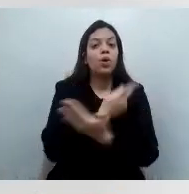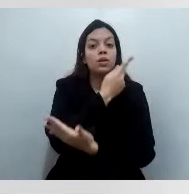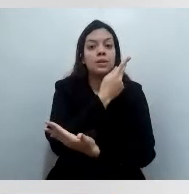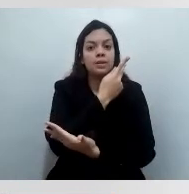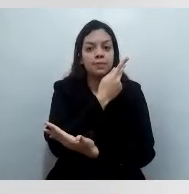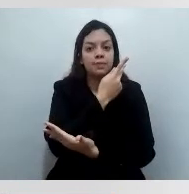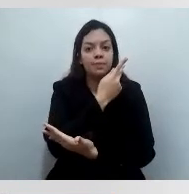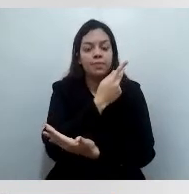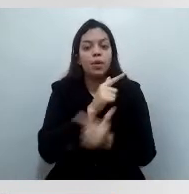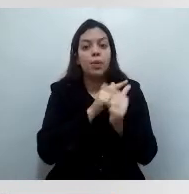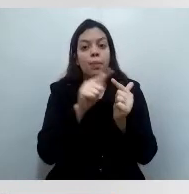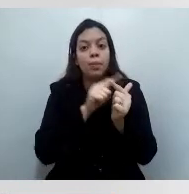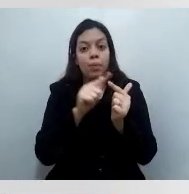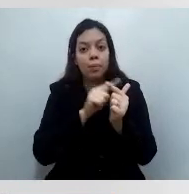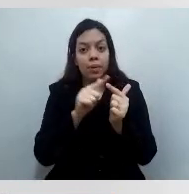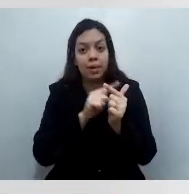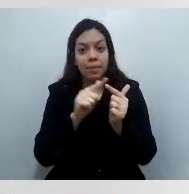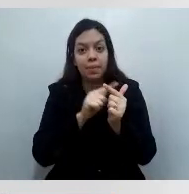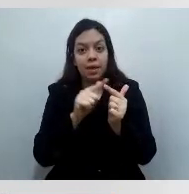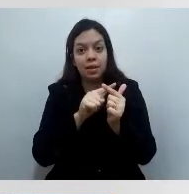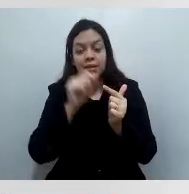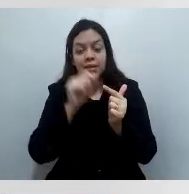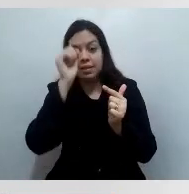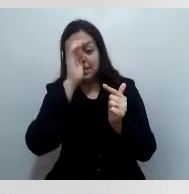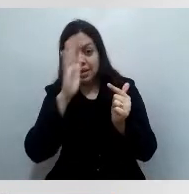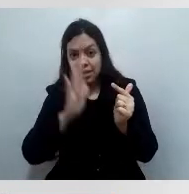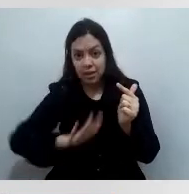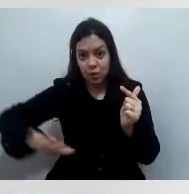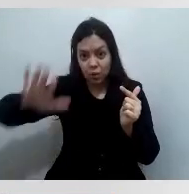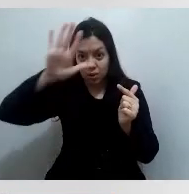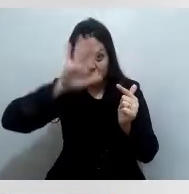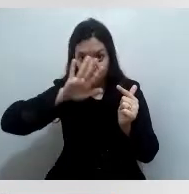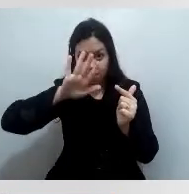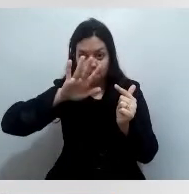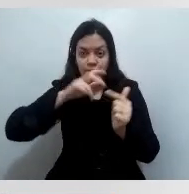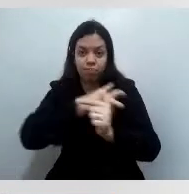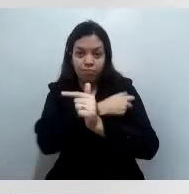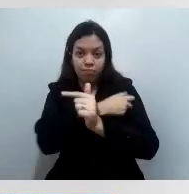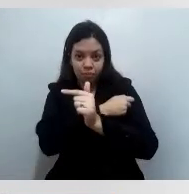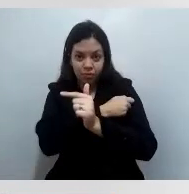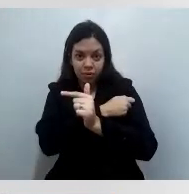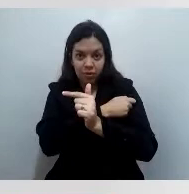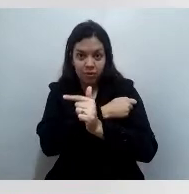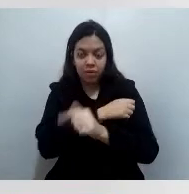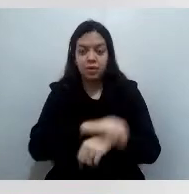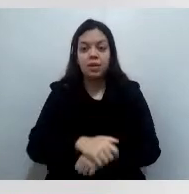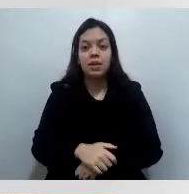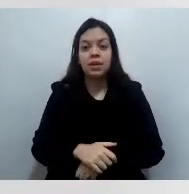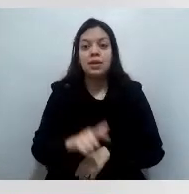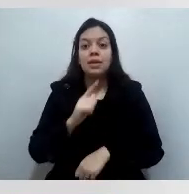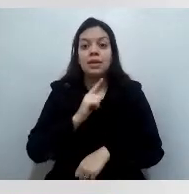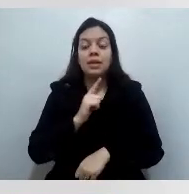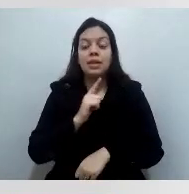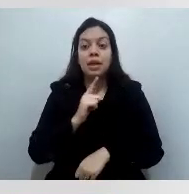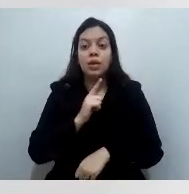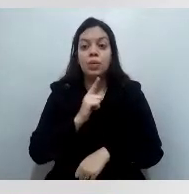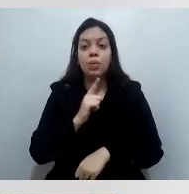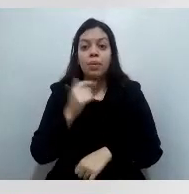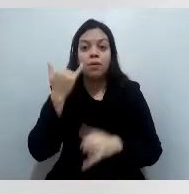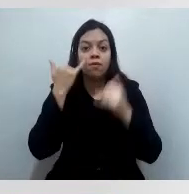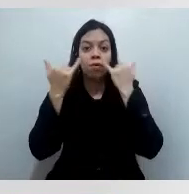Nacional de Imunizações, ele envia a cada remessa um informe técnico com as